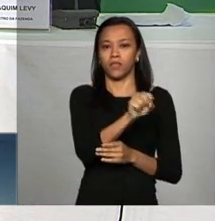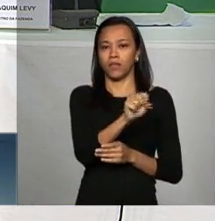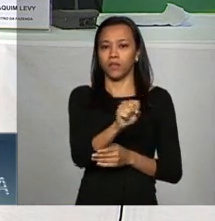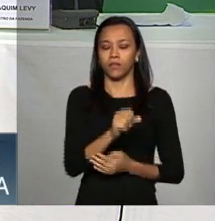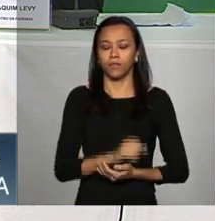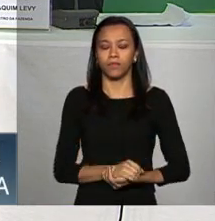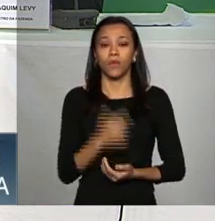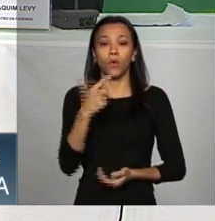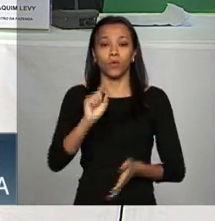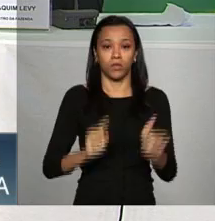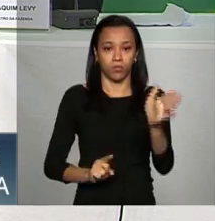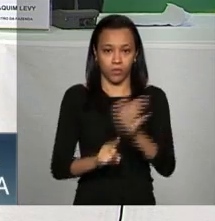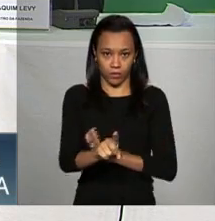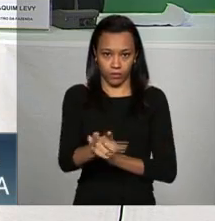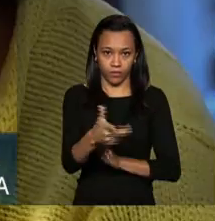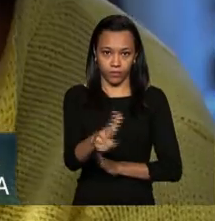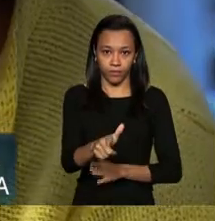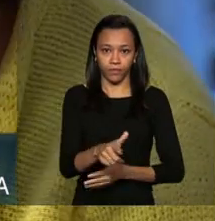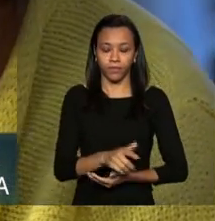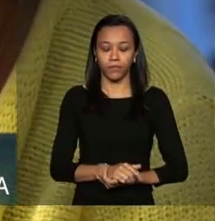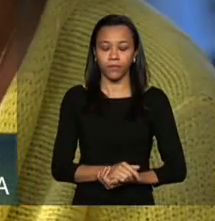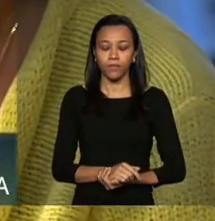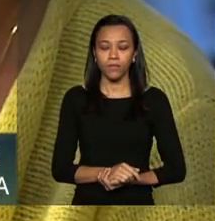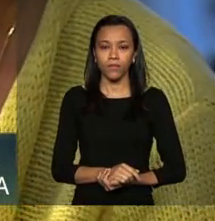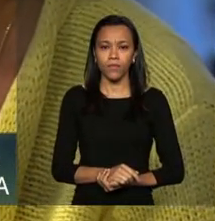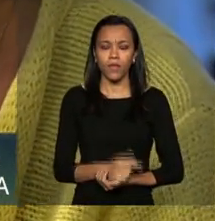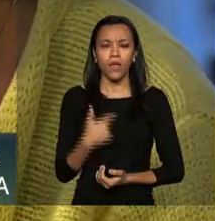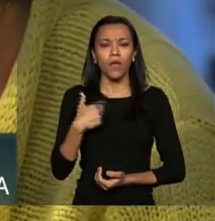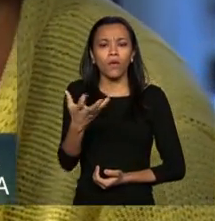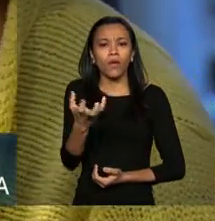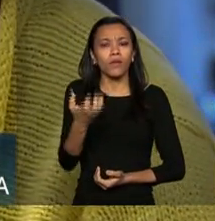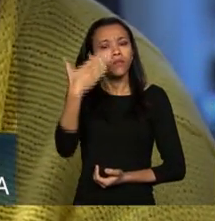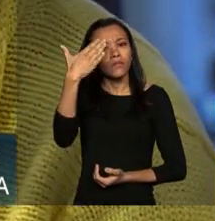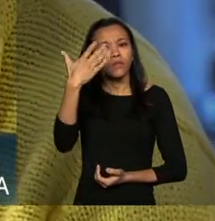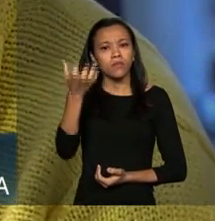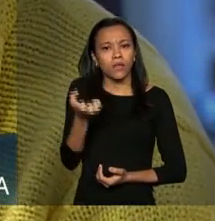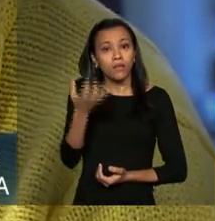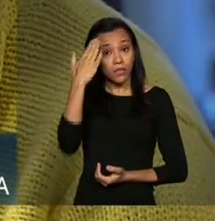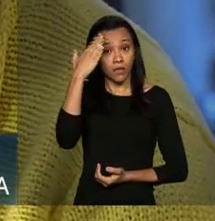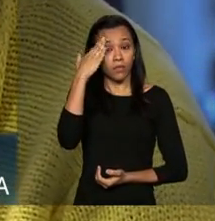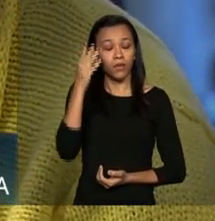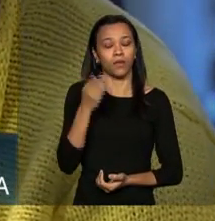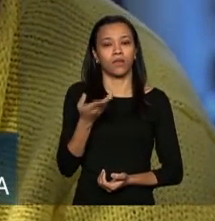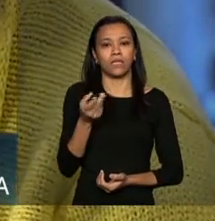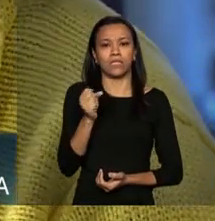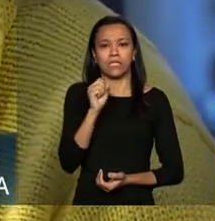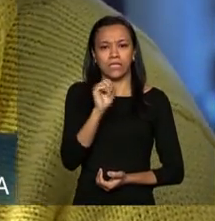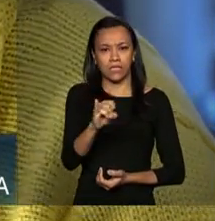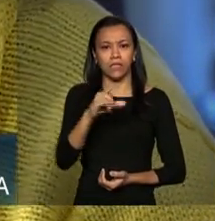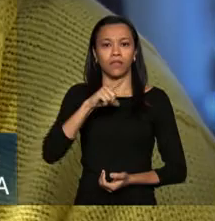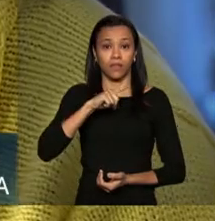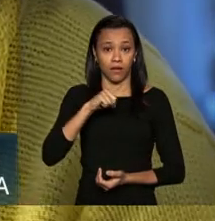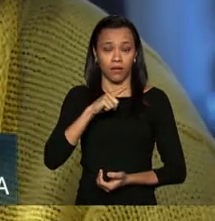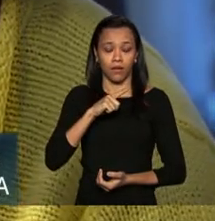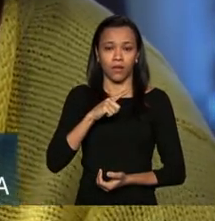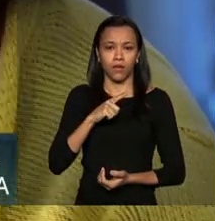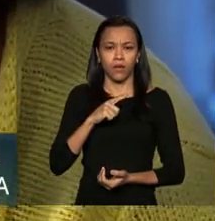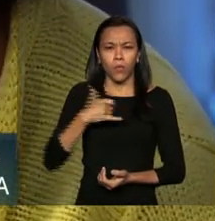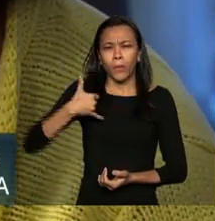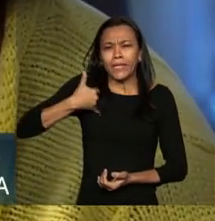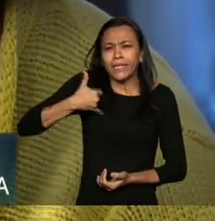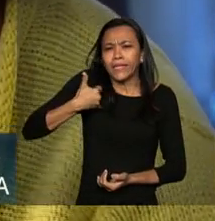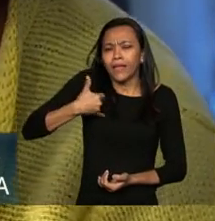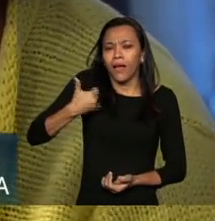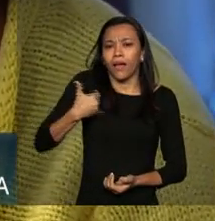Tânia Monteiro do jornal Estado de São Paulo queria saber exatamente se existe alguma idade